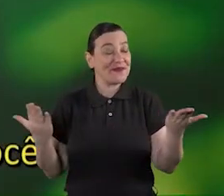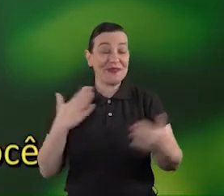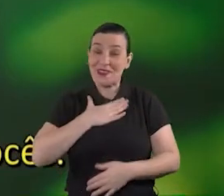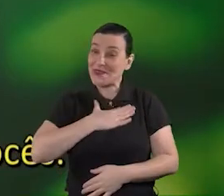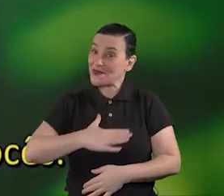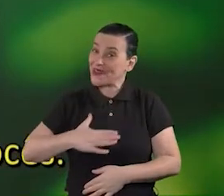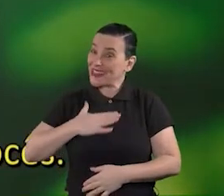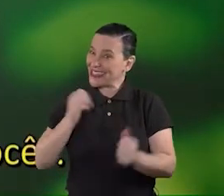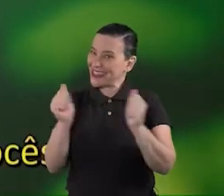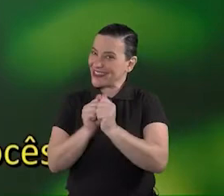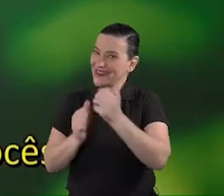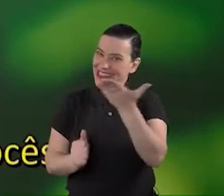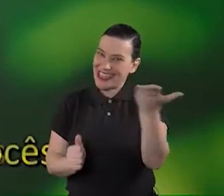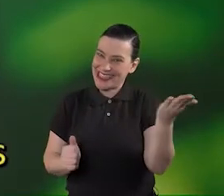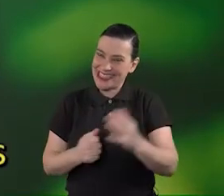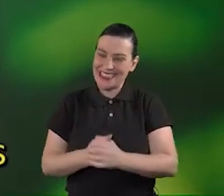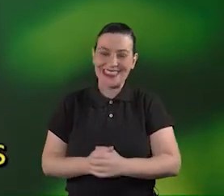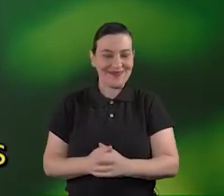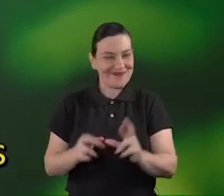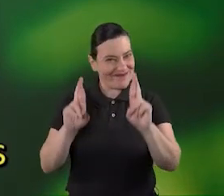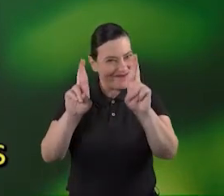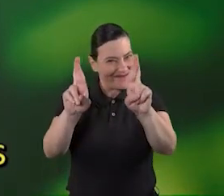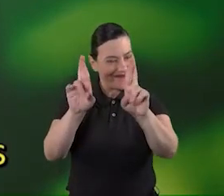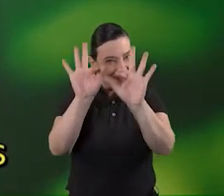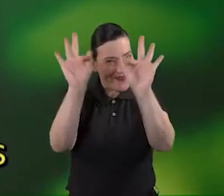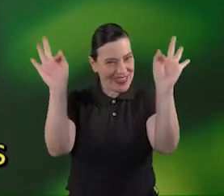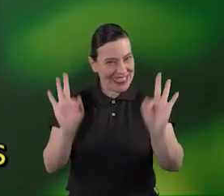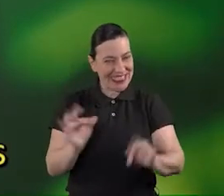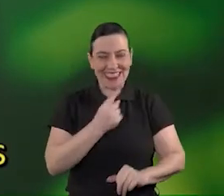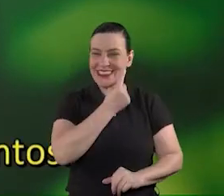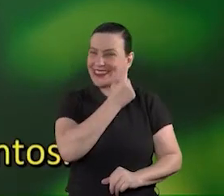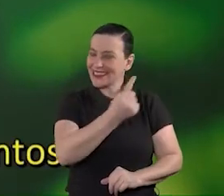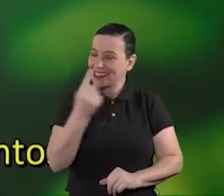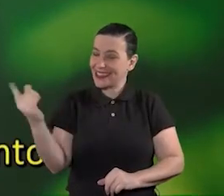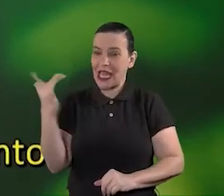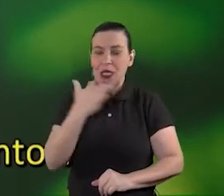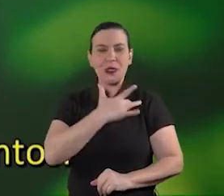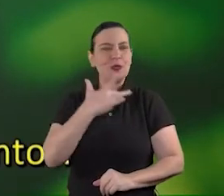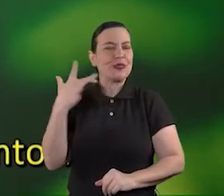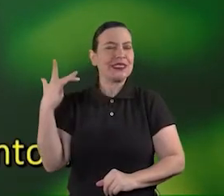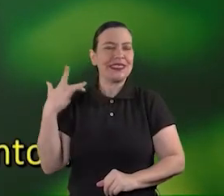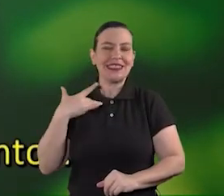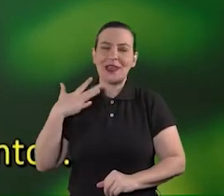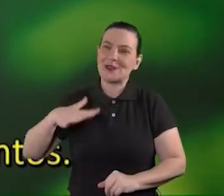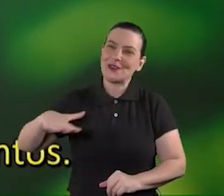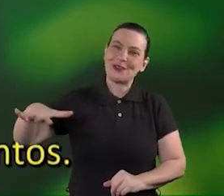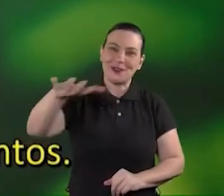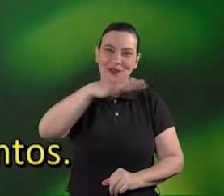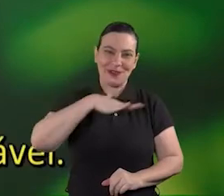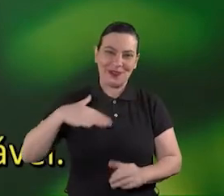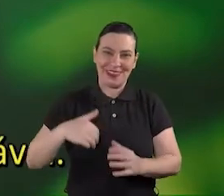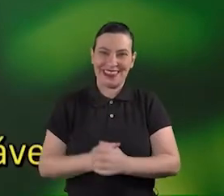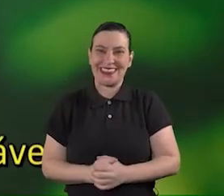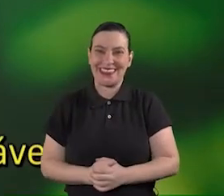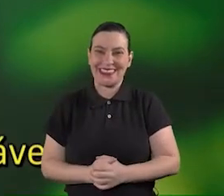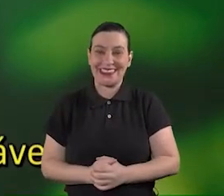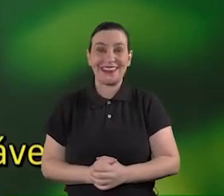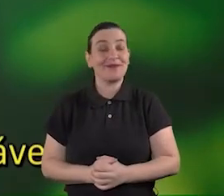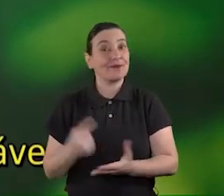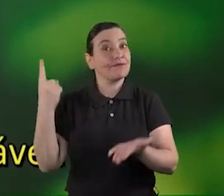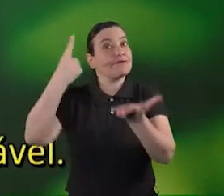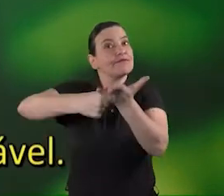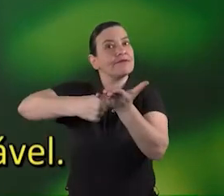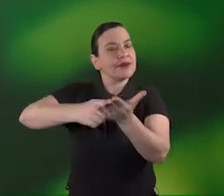prazer estar com vocês desejo felicidade a cada um de vocês e saúde em todos os seus empreendimentos nosso